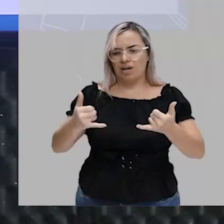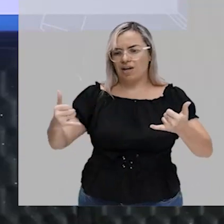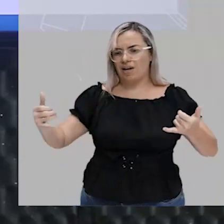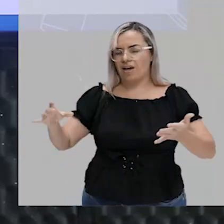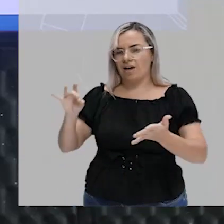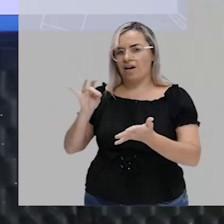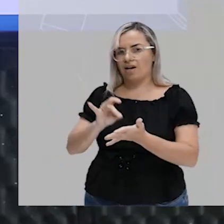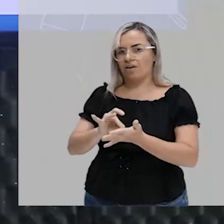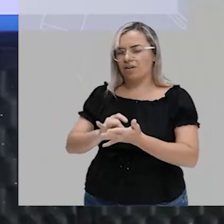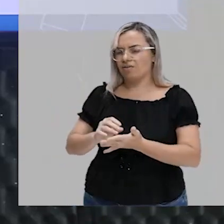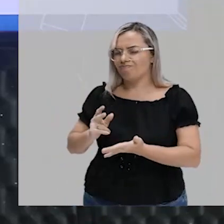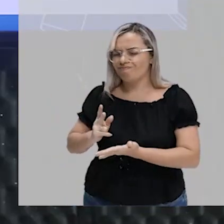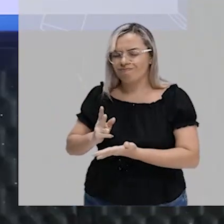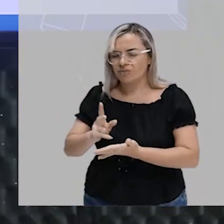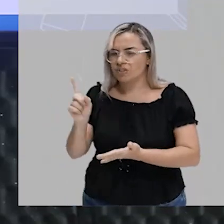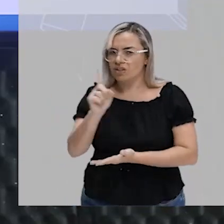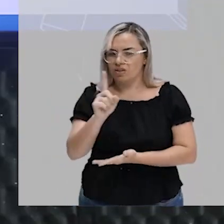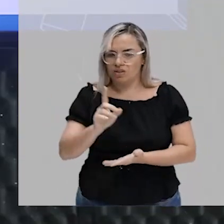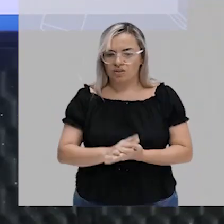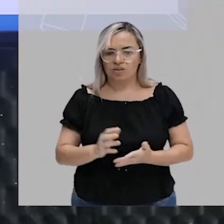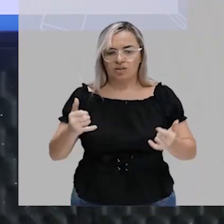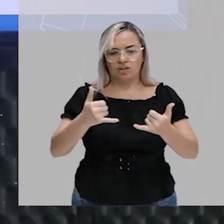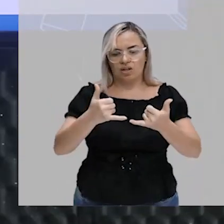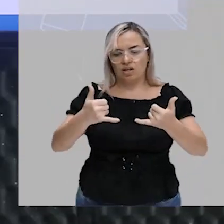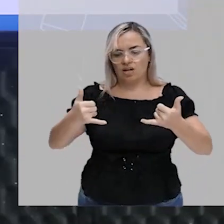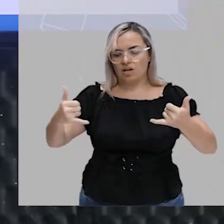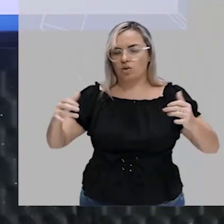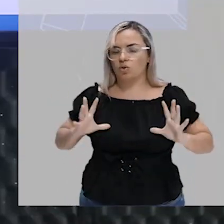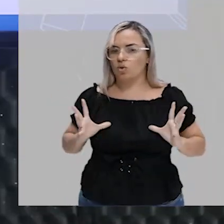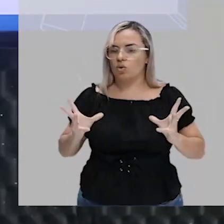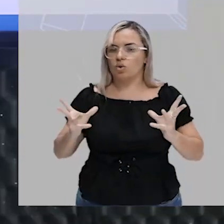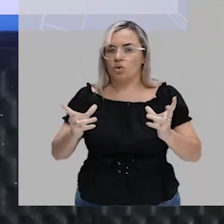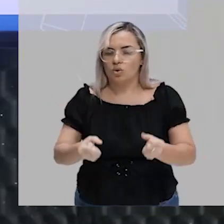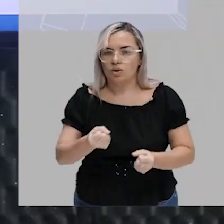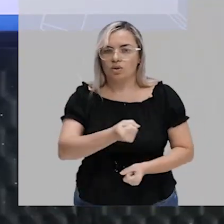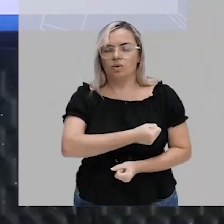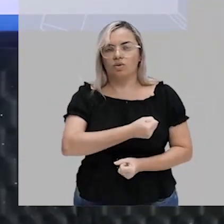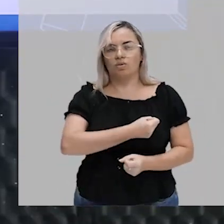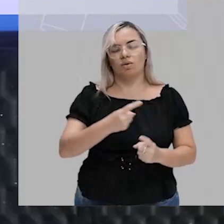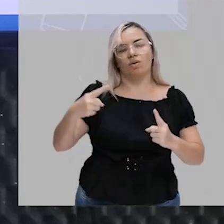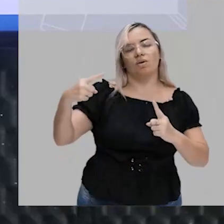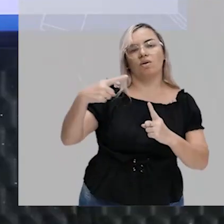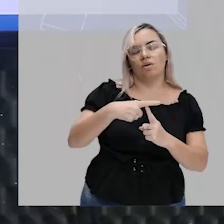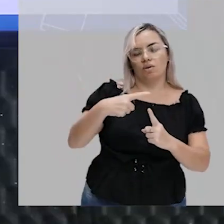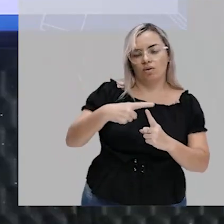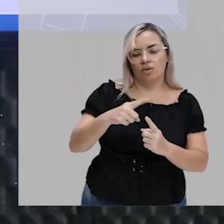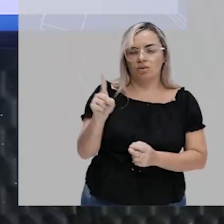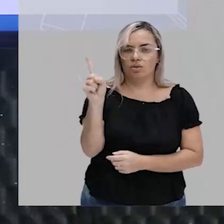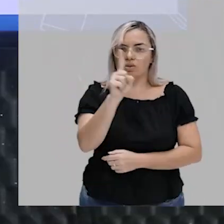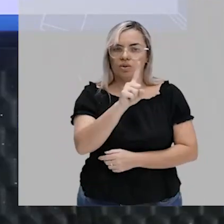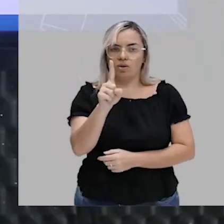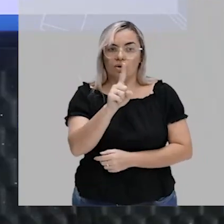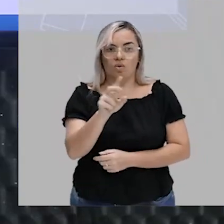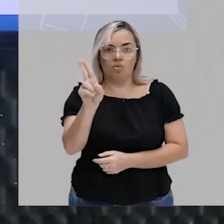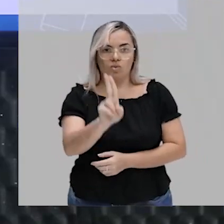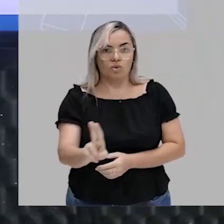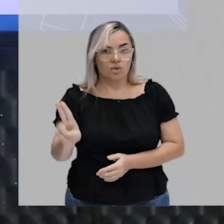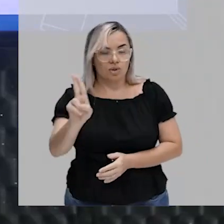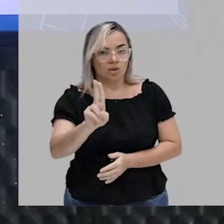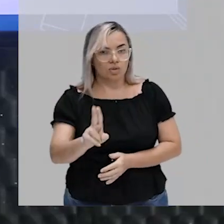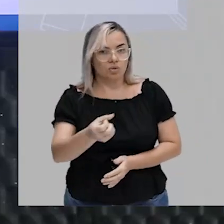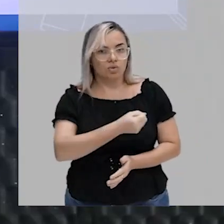reta, aonde eu represento todos os meus números inteiros, eu não estou pegando os negativos, eu estou